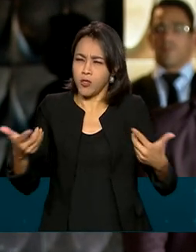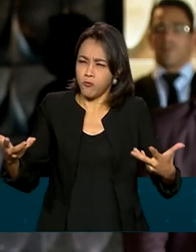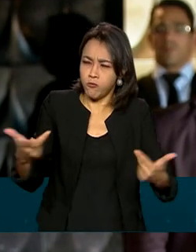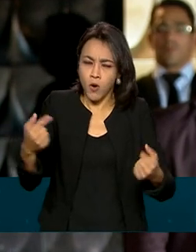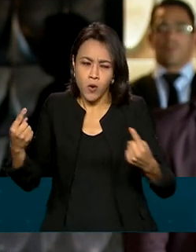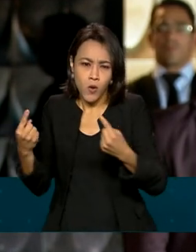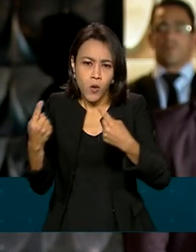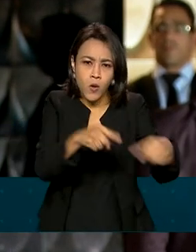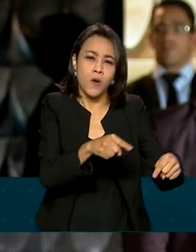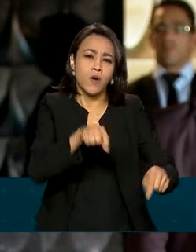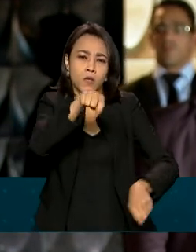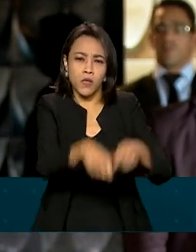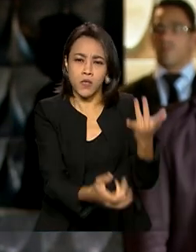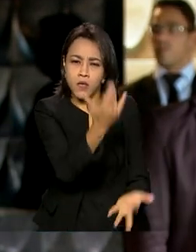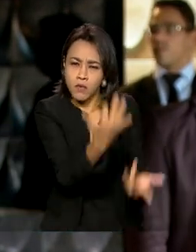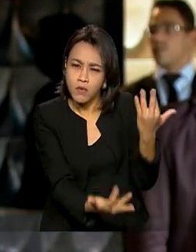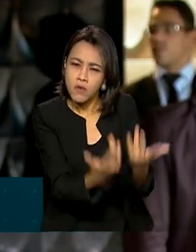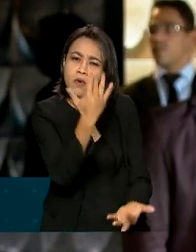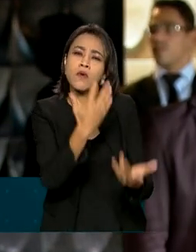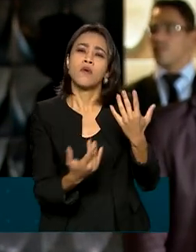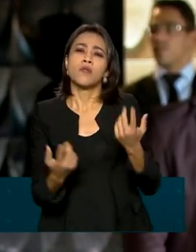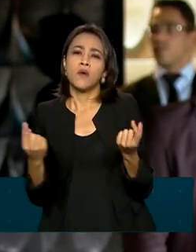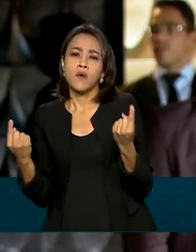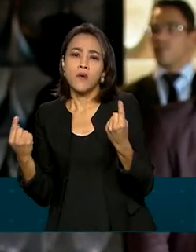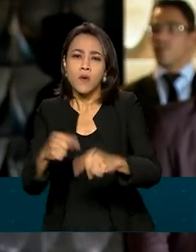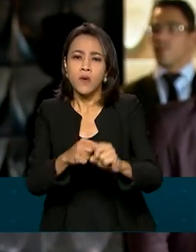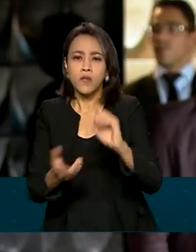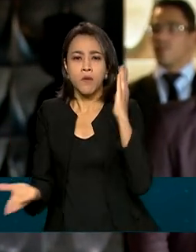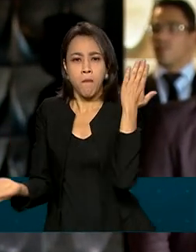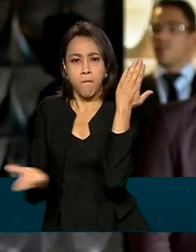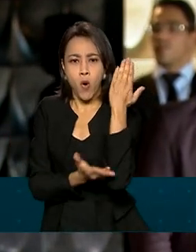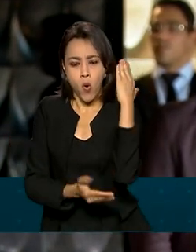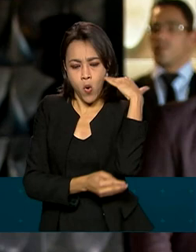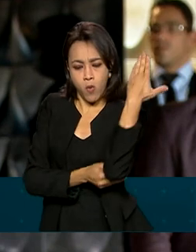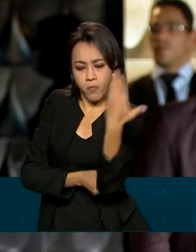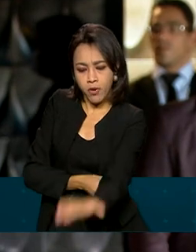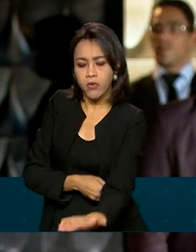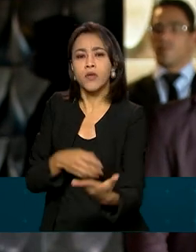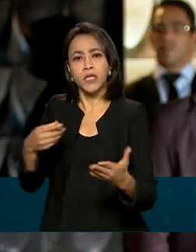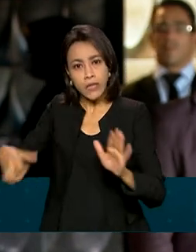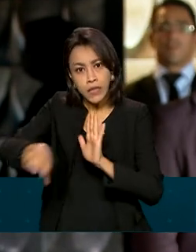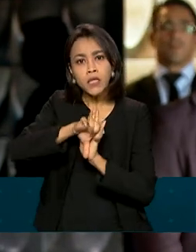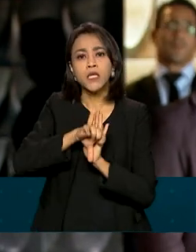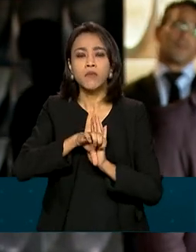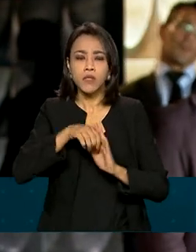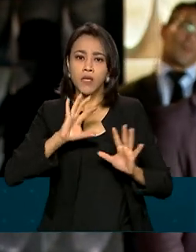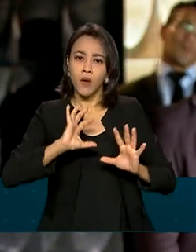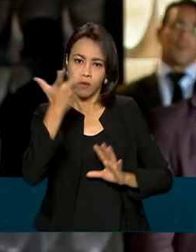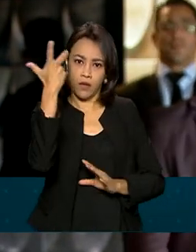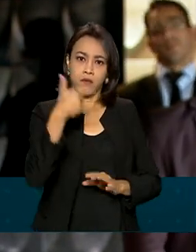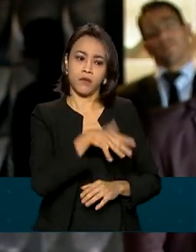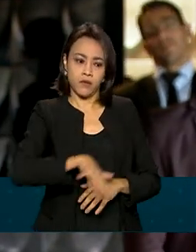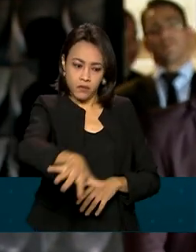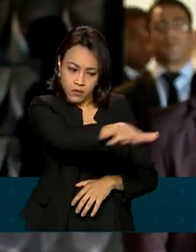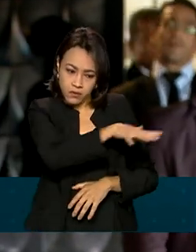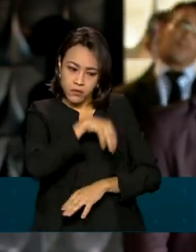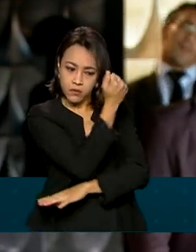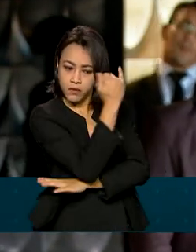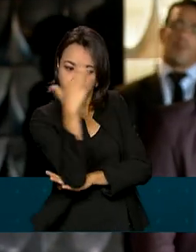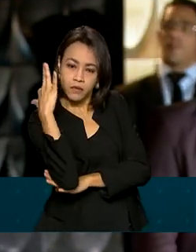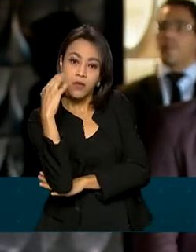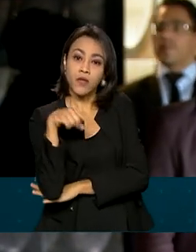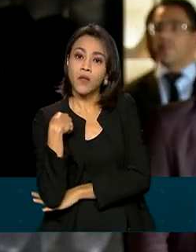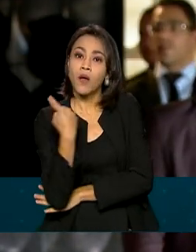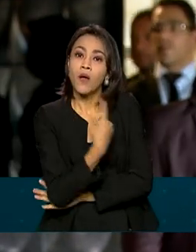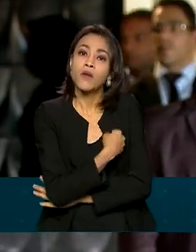no combate às queimadas e incêndios florestais e também no combate aos crimes ambientais. De forma integrada, nós estamos atuando